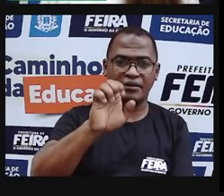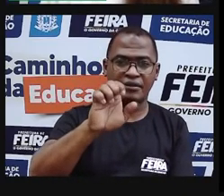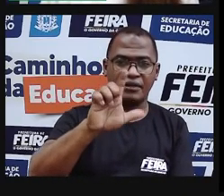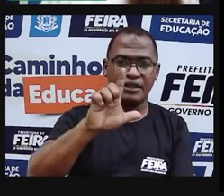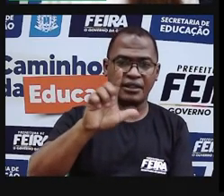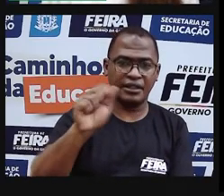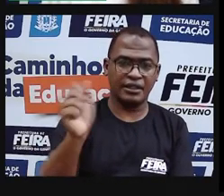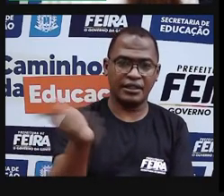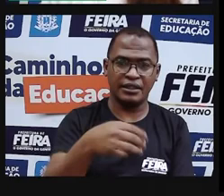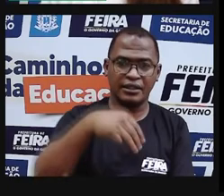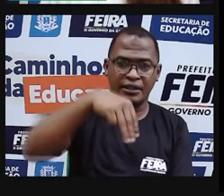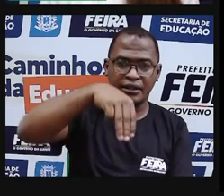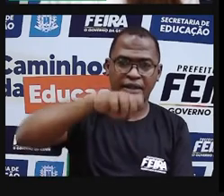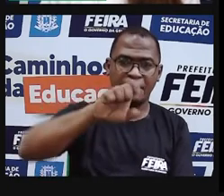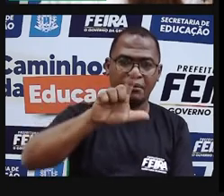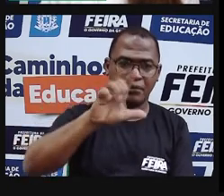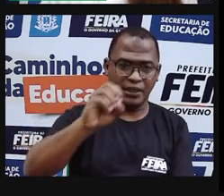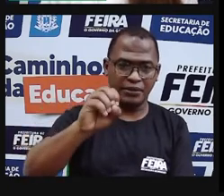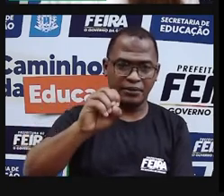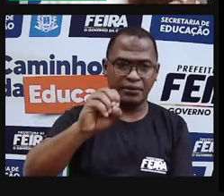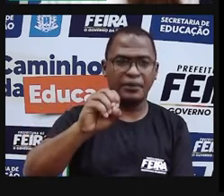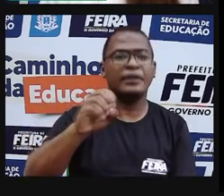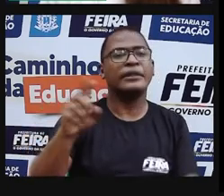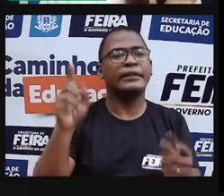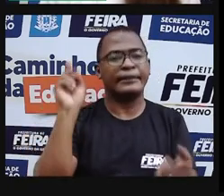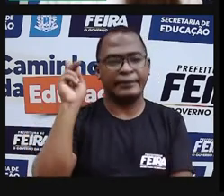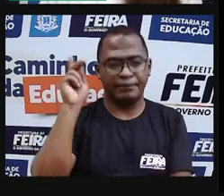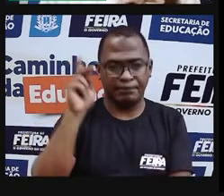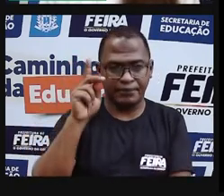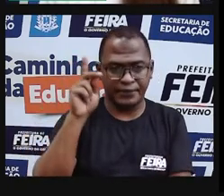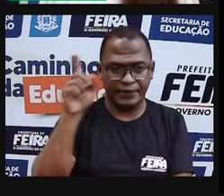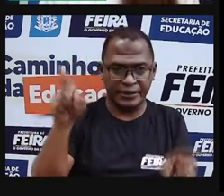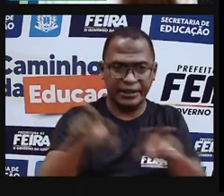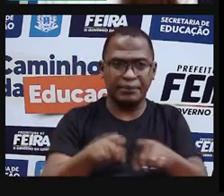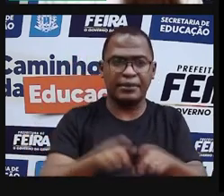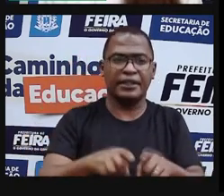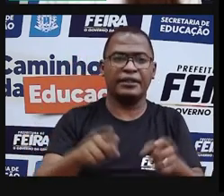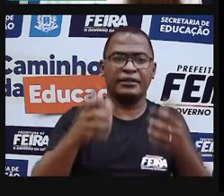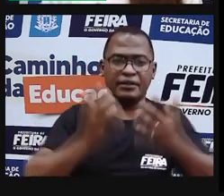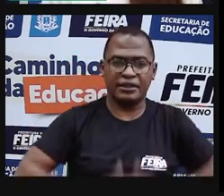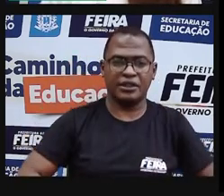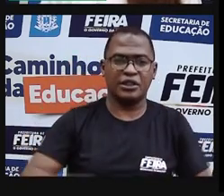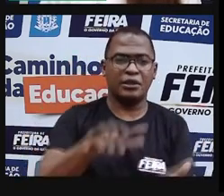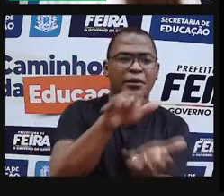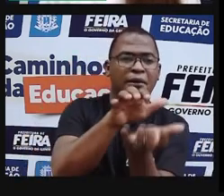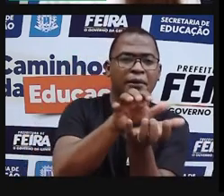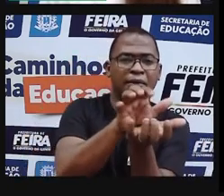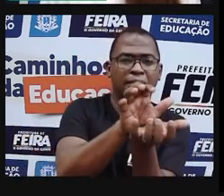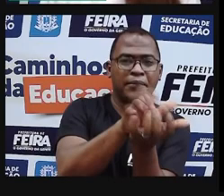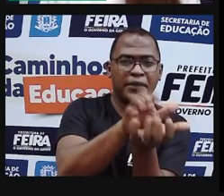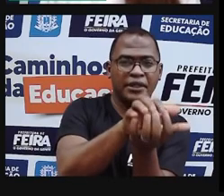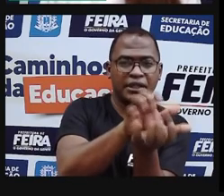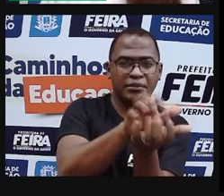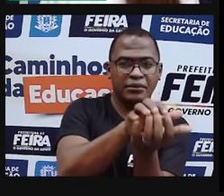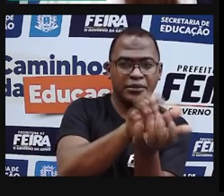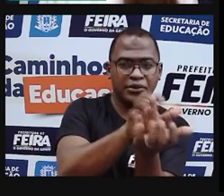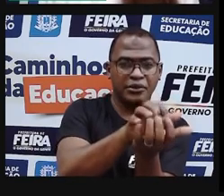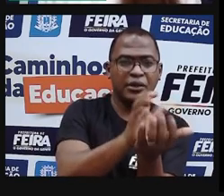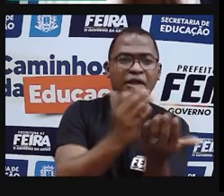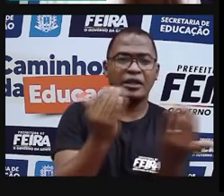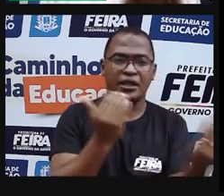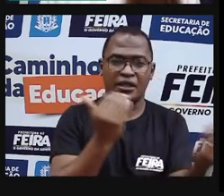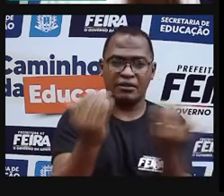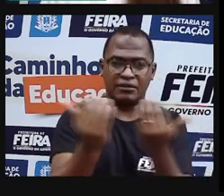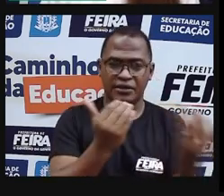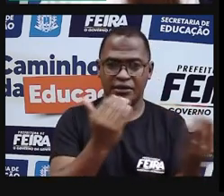não nega as raízes e desenvolve um trabalho com estilo único, mesclando muita delicadeza e